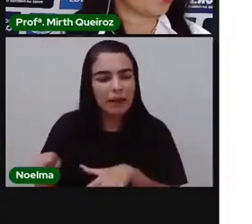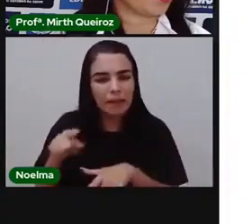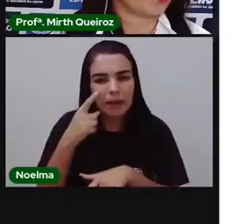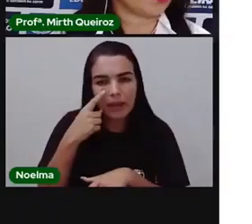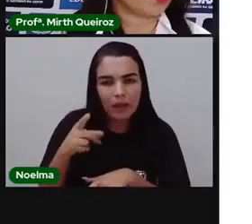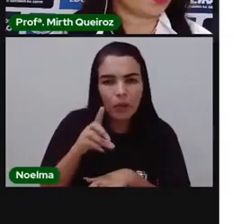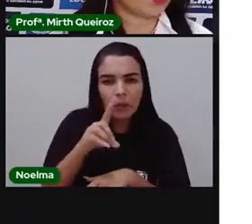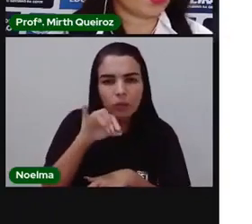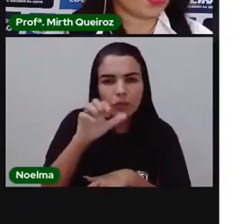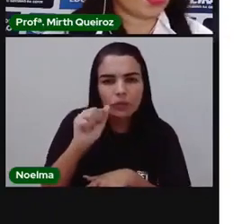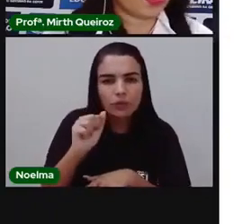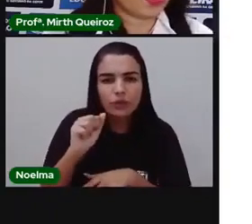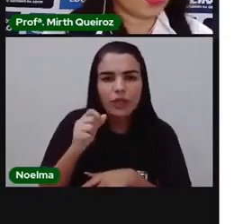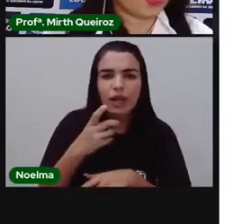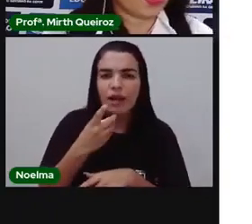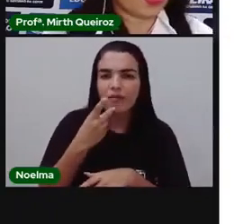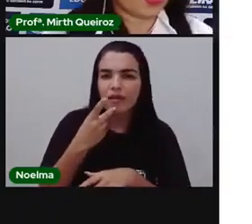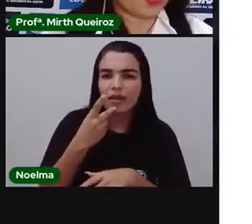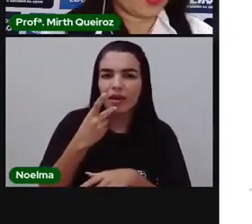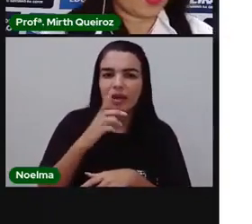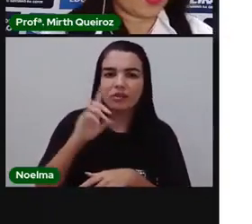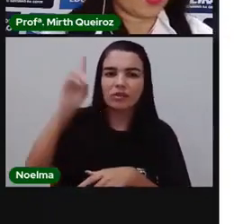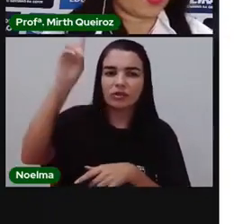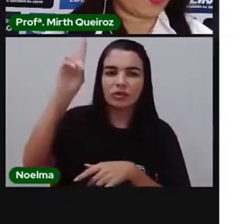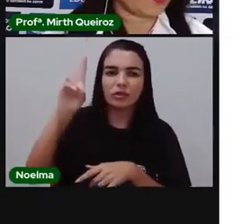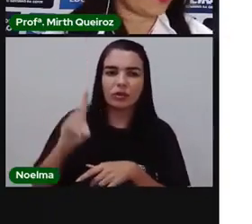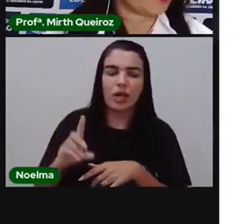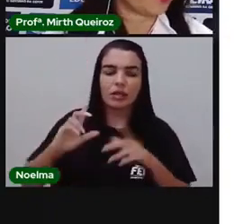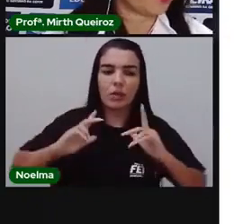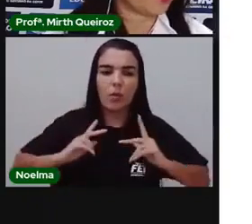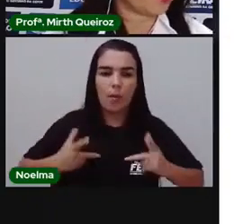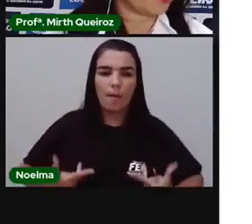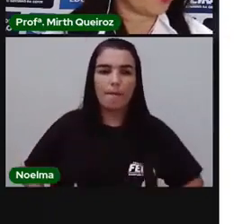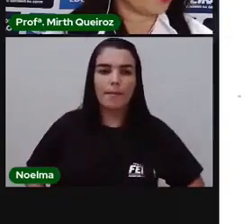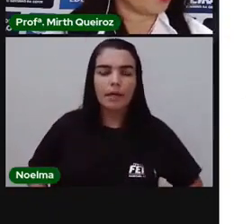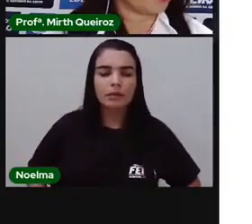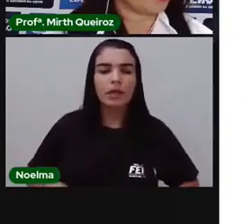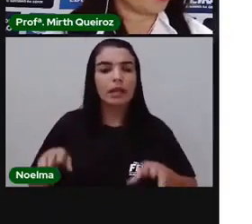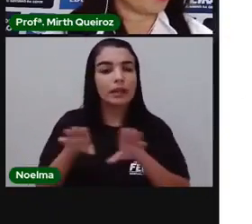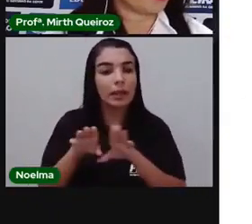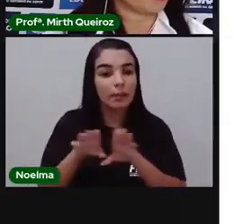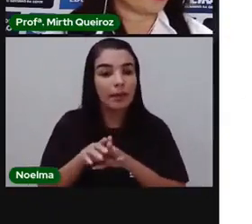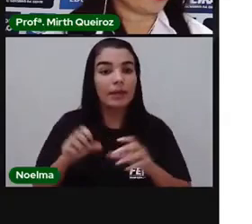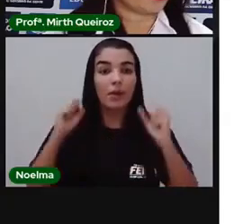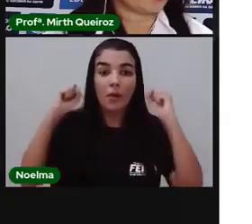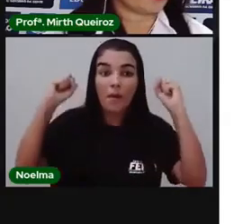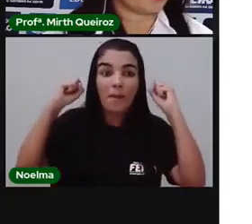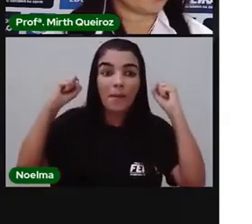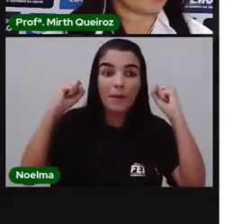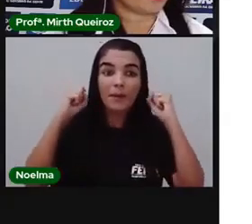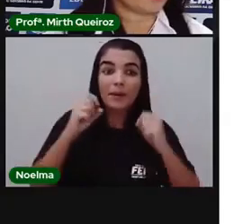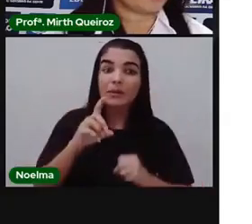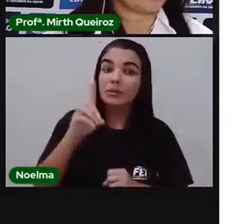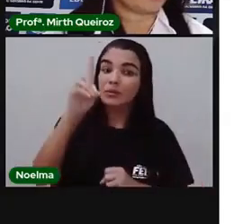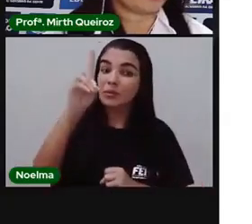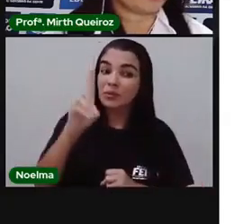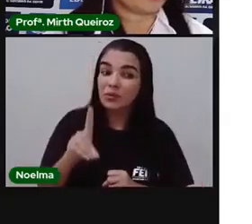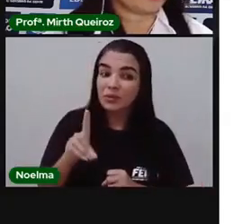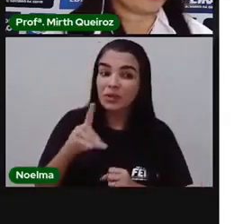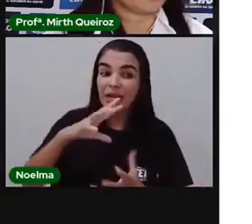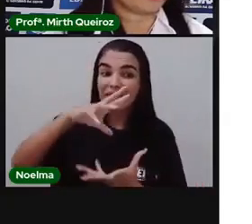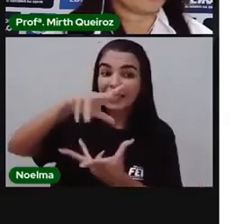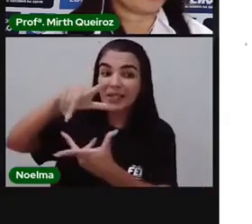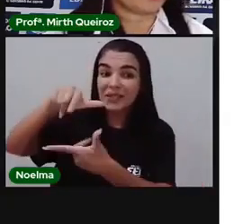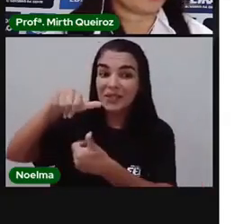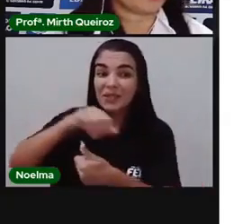comemoramos o Dia da Declaração Universal dos Direitos Humanos, também comemoramos o Dia Internacional dos Direitos dos Animais, que